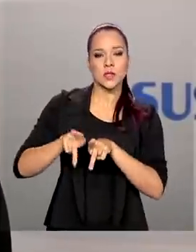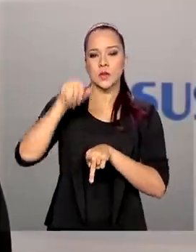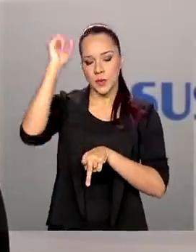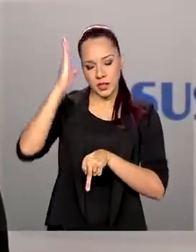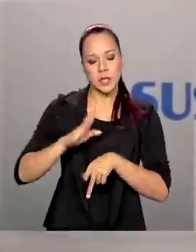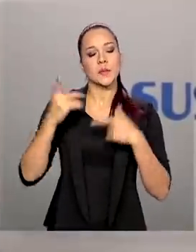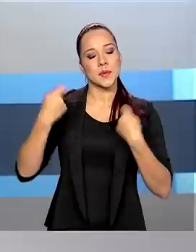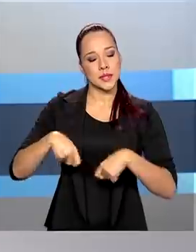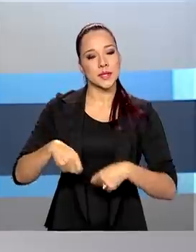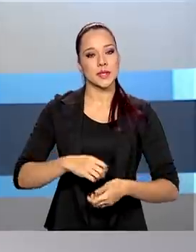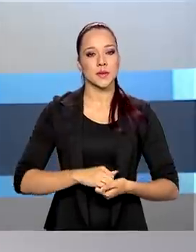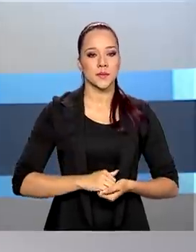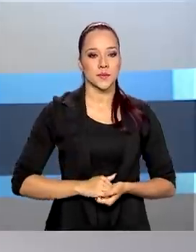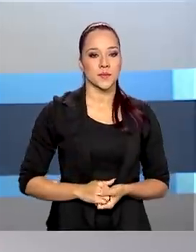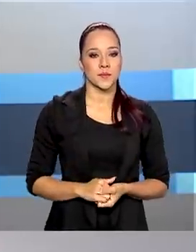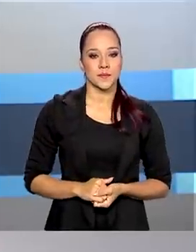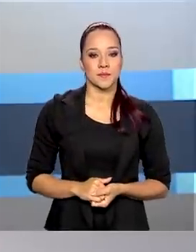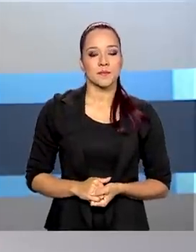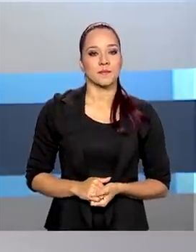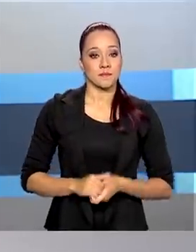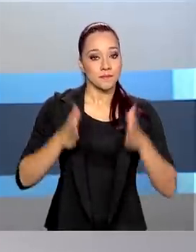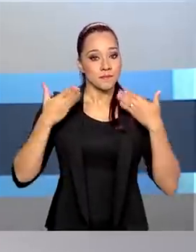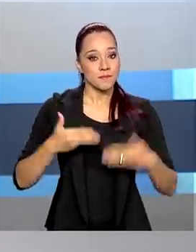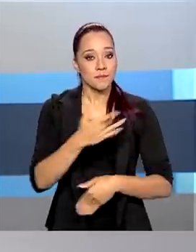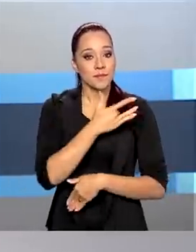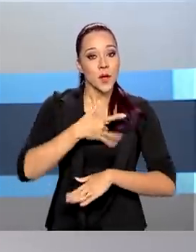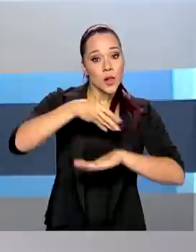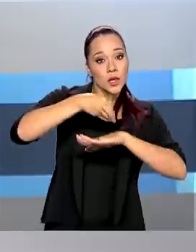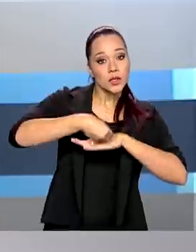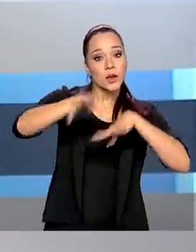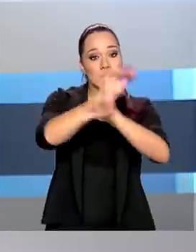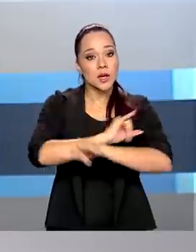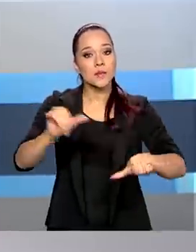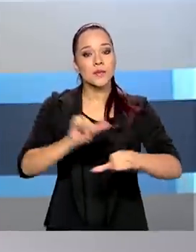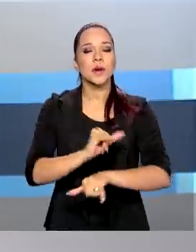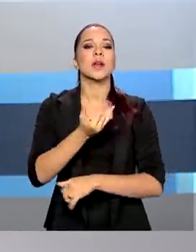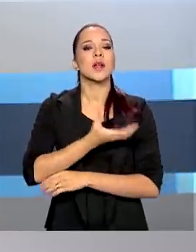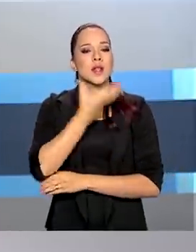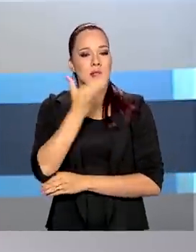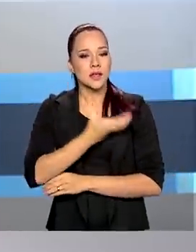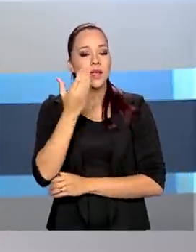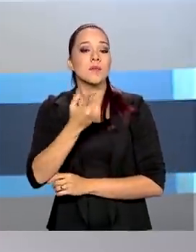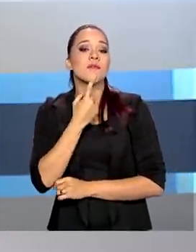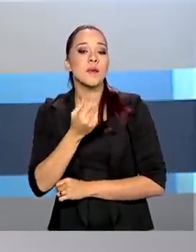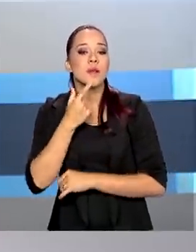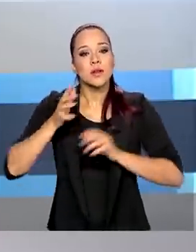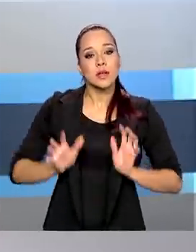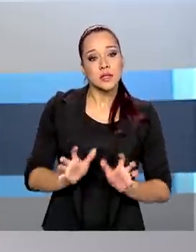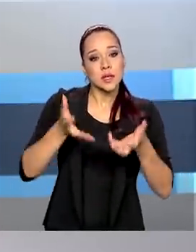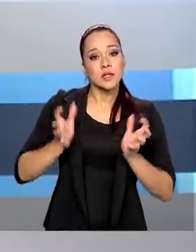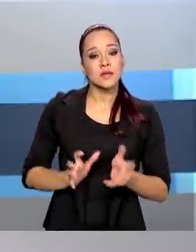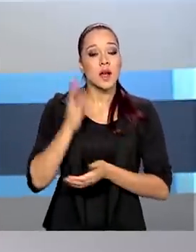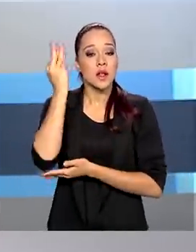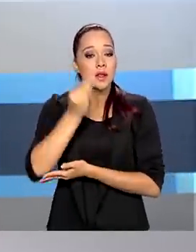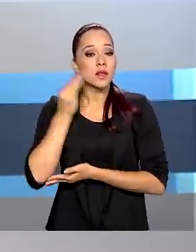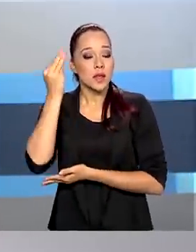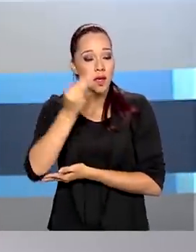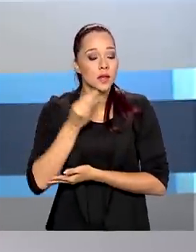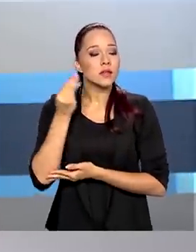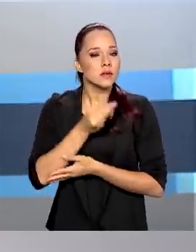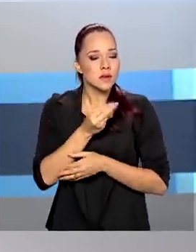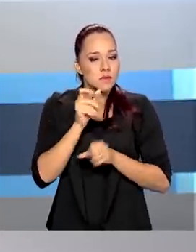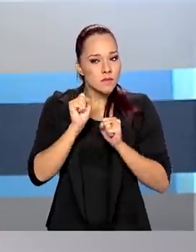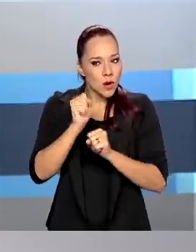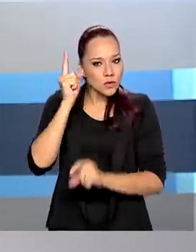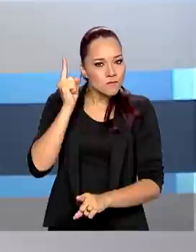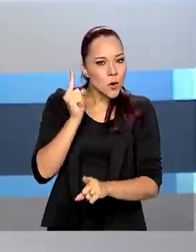brasileira precisa. E o Ministério da Saúde lançou a campanha Dezembro Vermelho para incentivar a realização de testes que